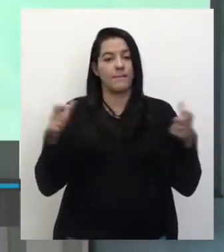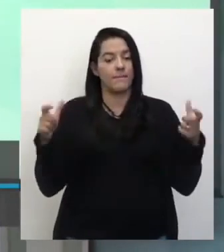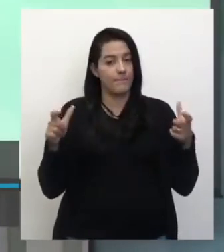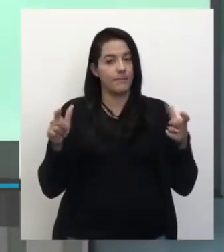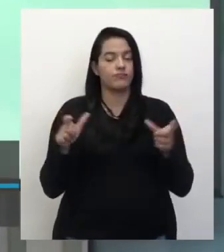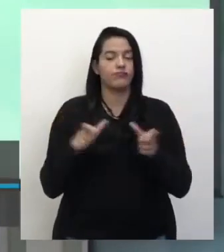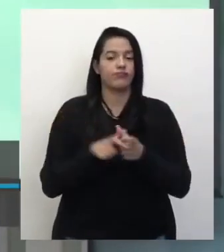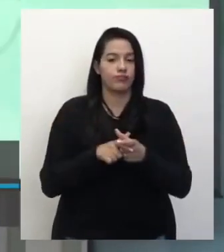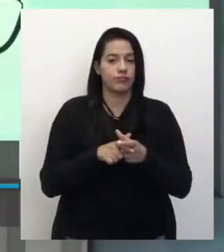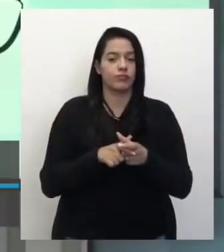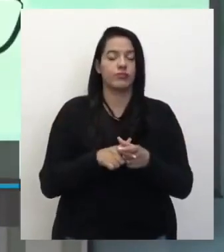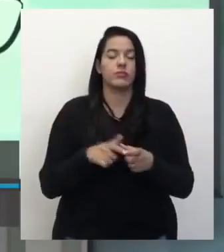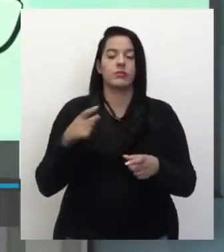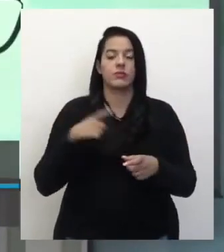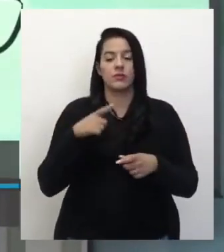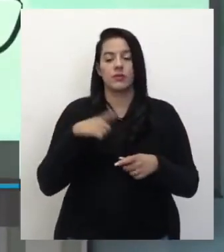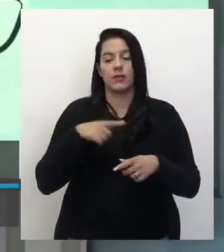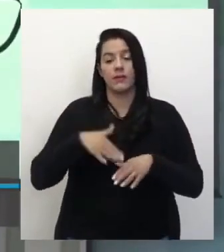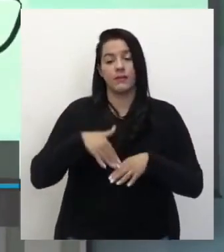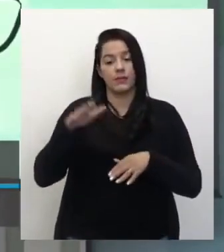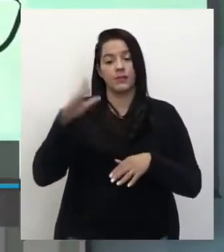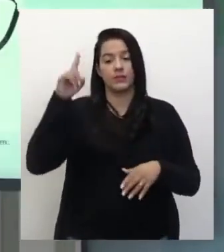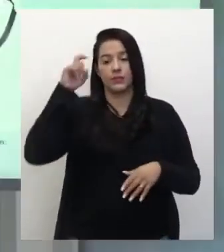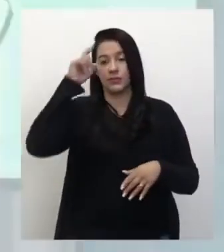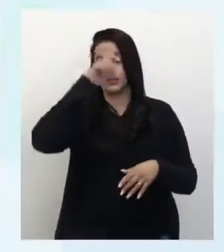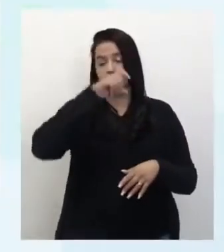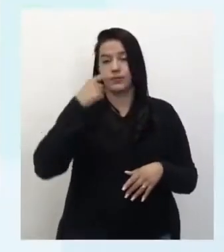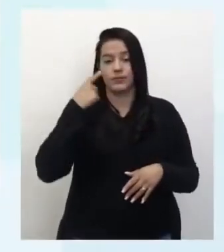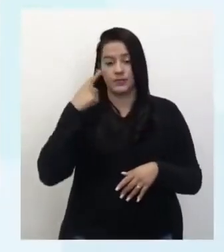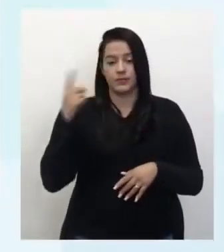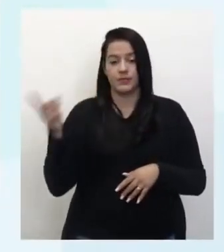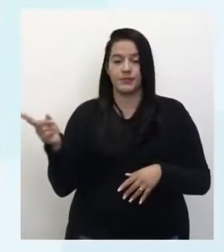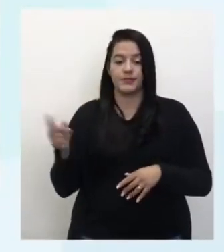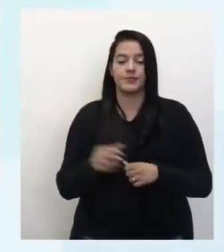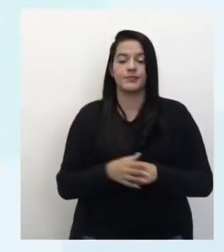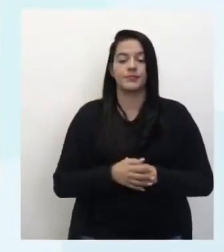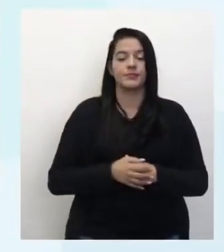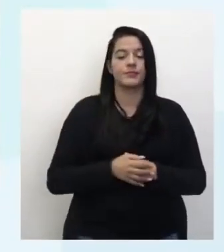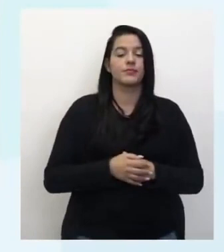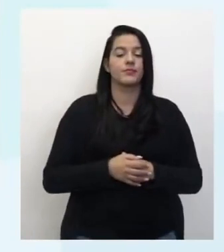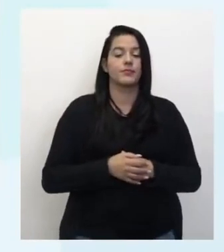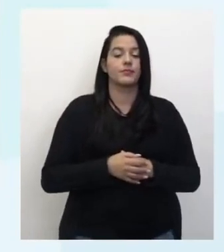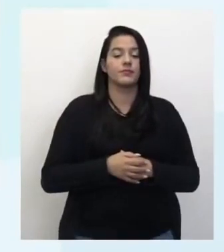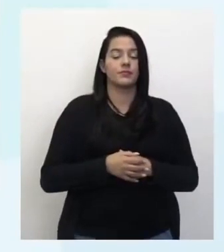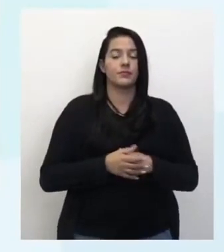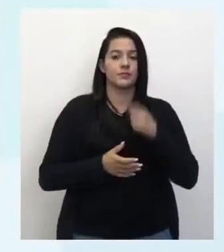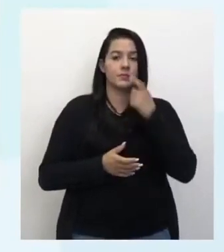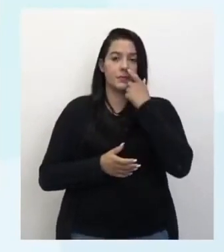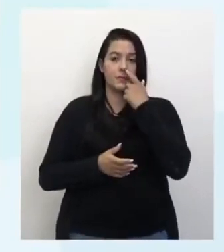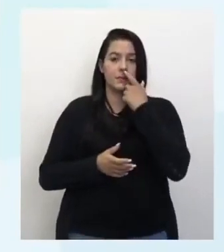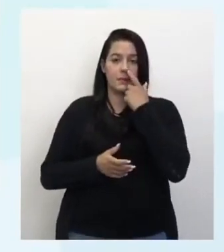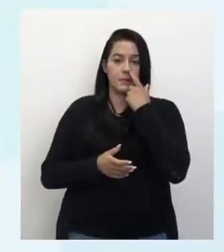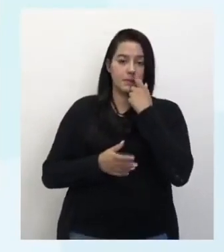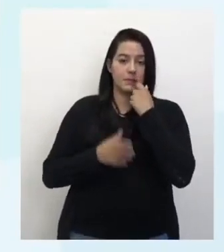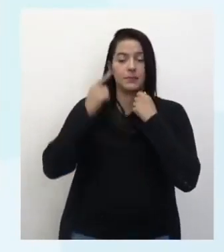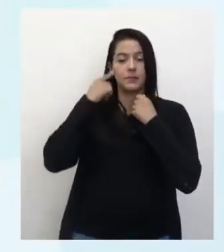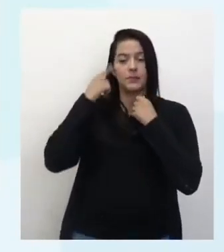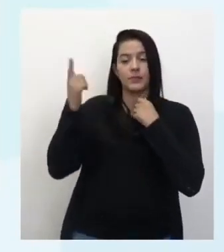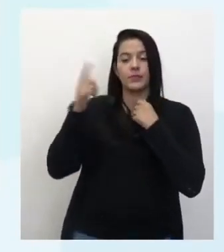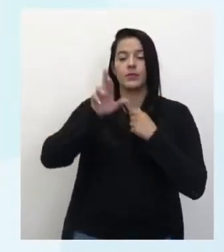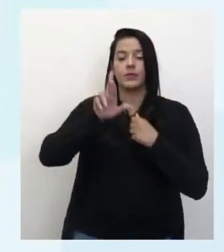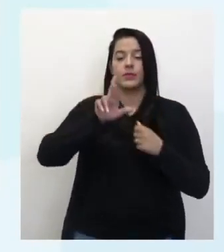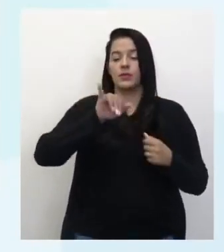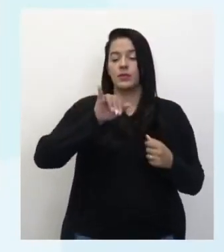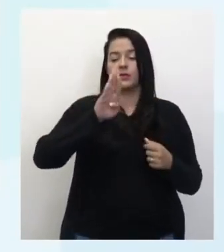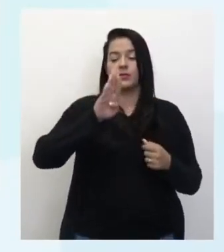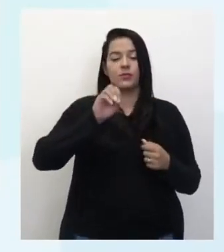complexa. Ela vai ter um monte... Ó, vamos ver aí a procarionte. Tem algumas imagens aí. Esse ribossomo que aparece aí é